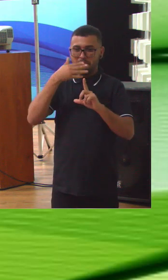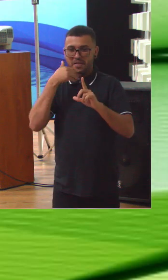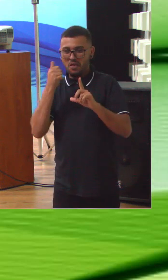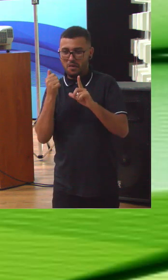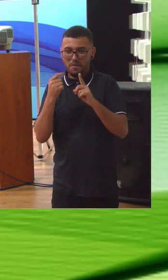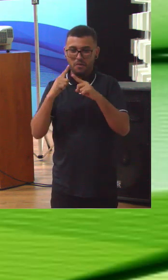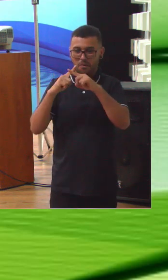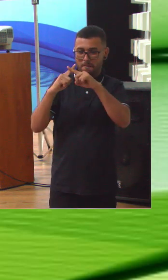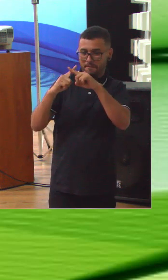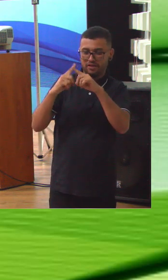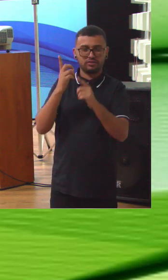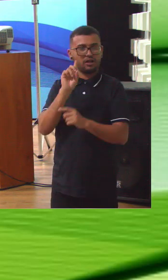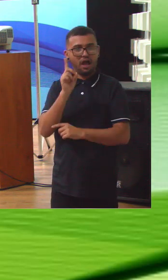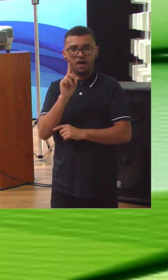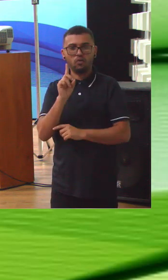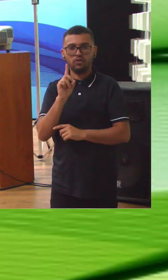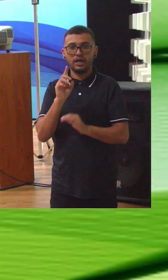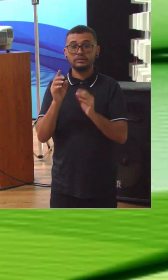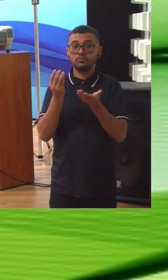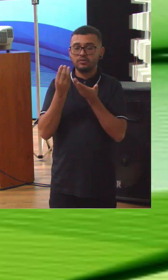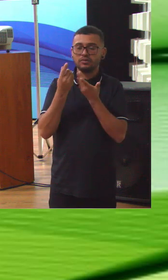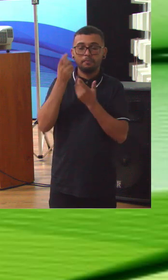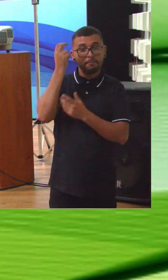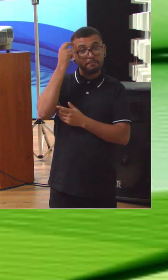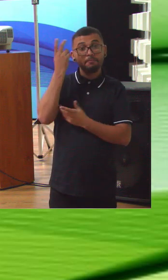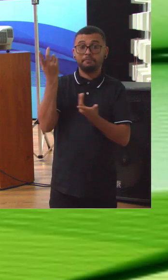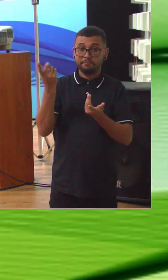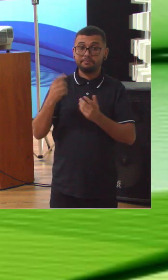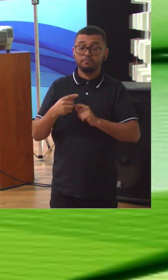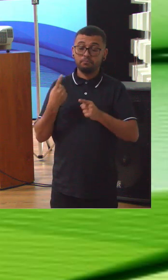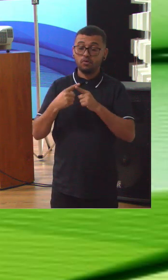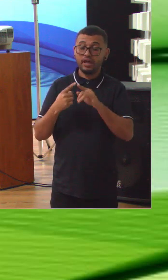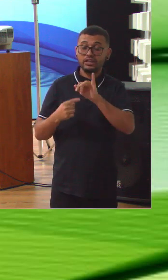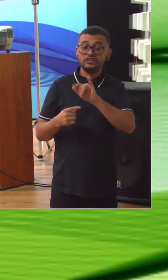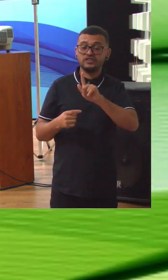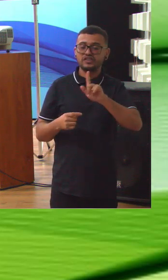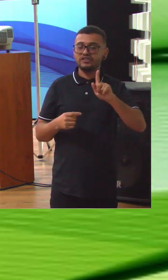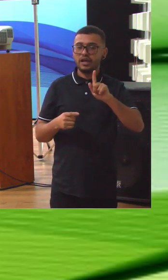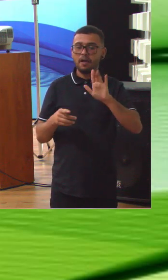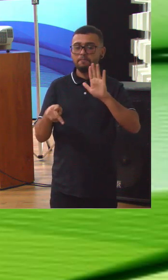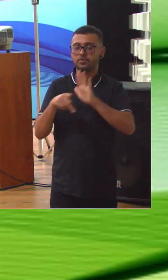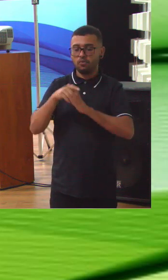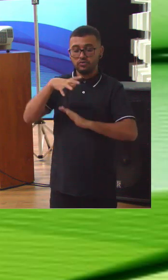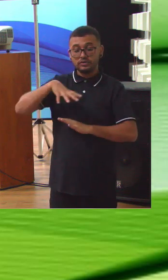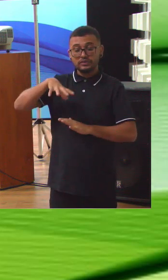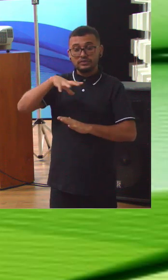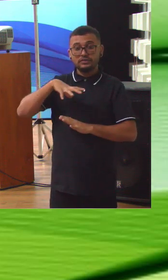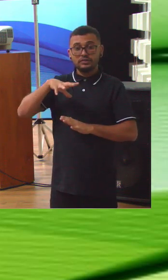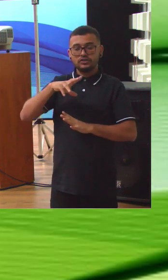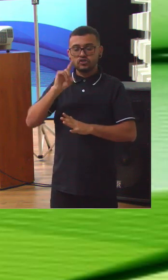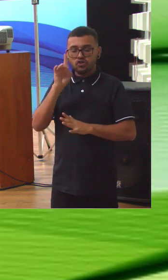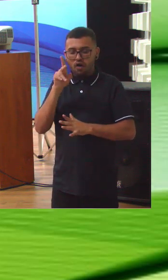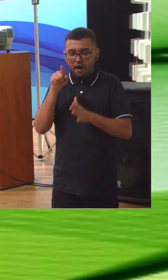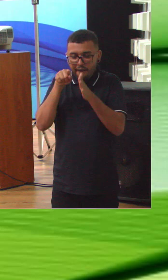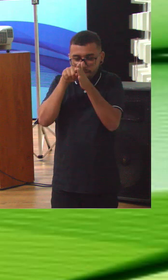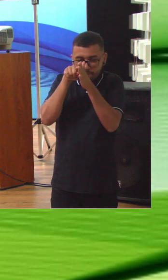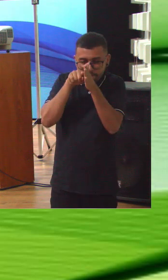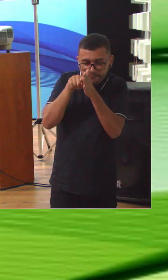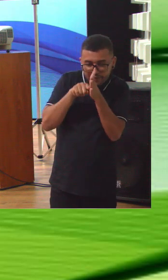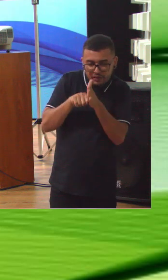tipo de comparação esse tipo de ideia por que porque o IGG serve para a gente fazer o autodiagnóstico